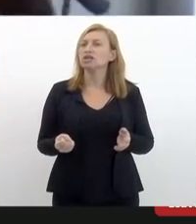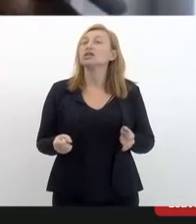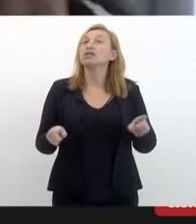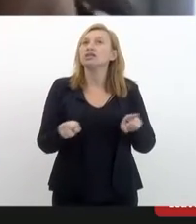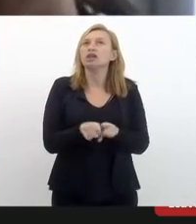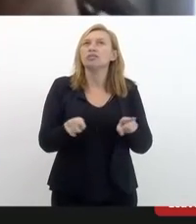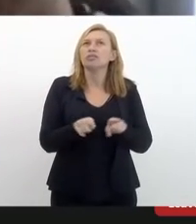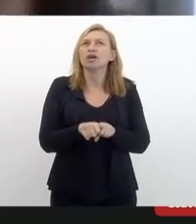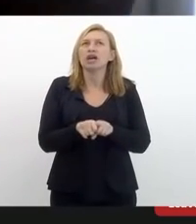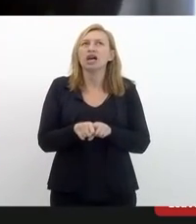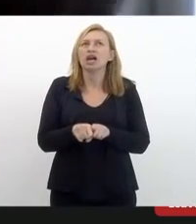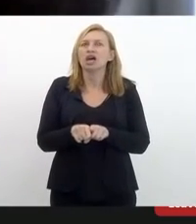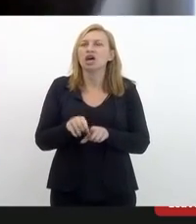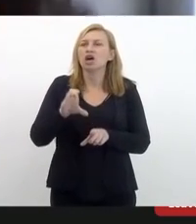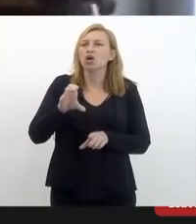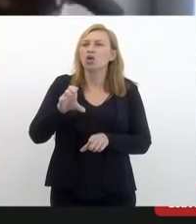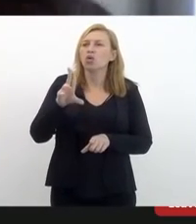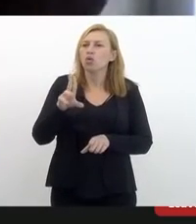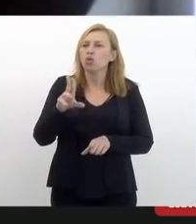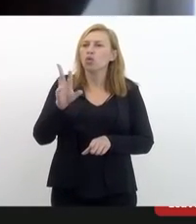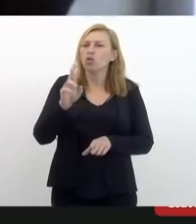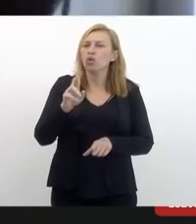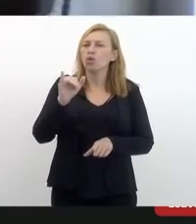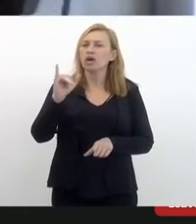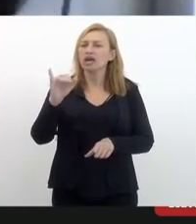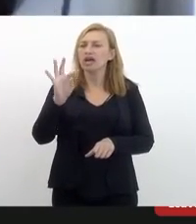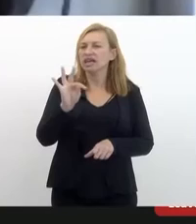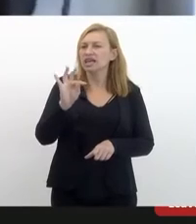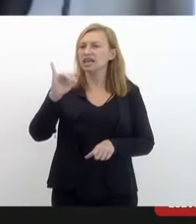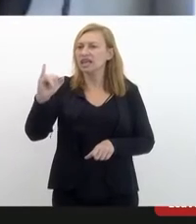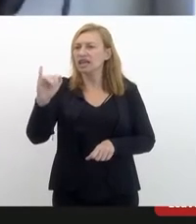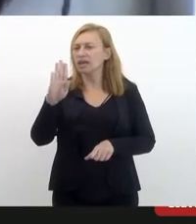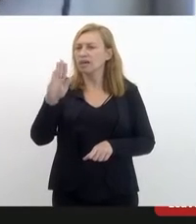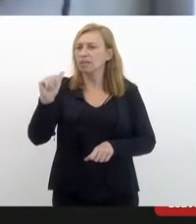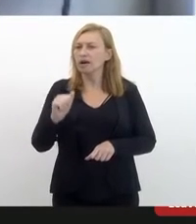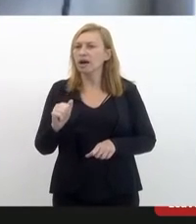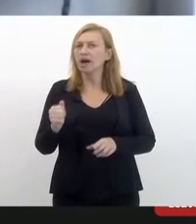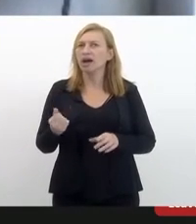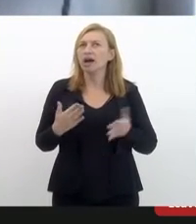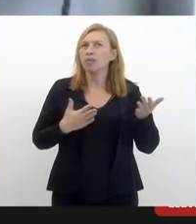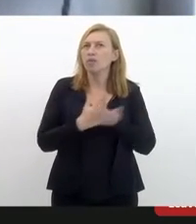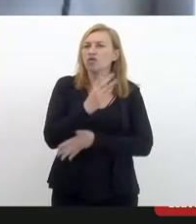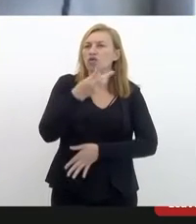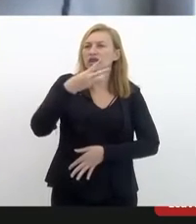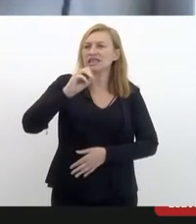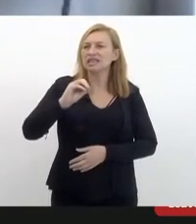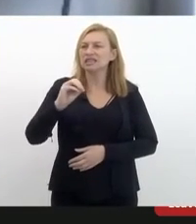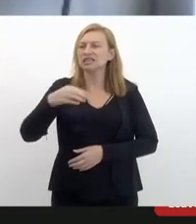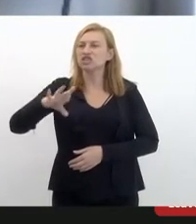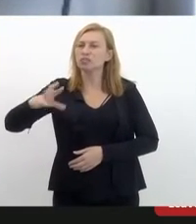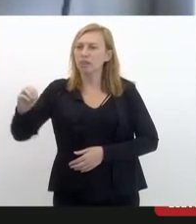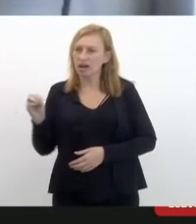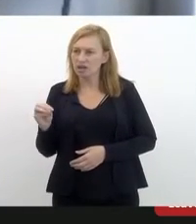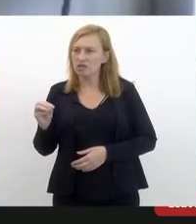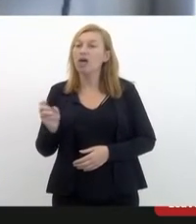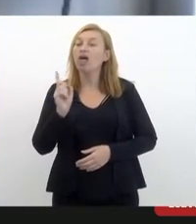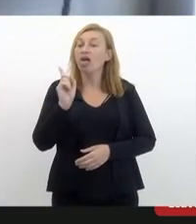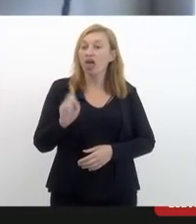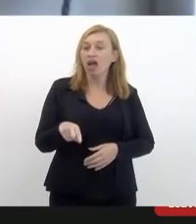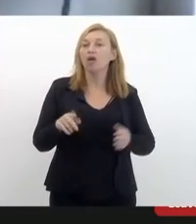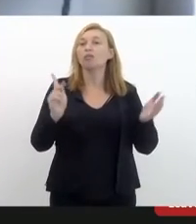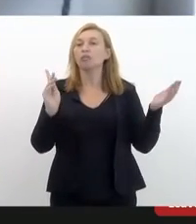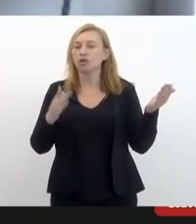Curitiba aprovou em 30 de março. Então, é um